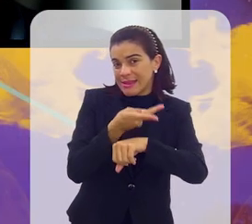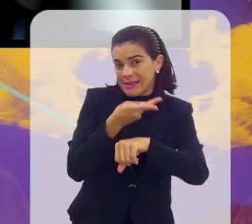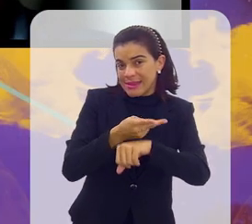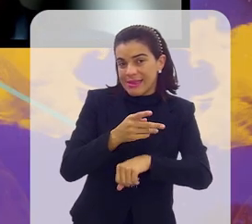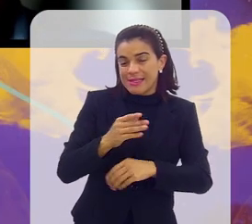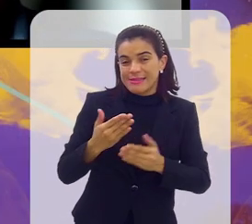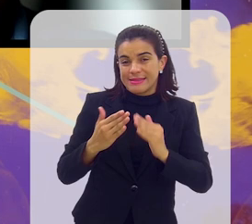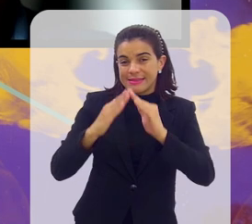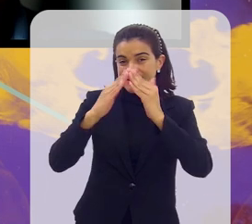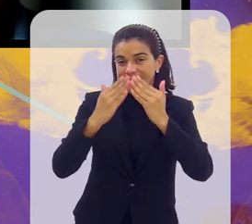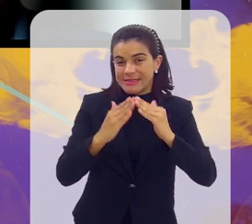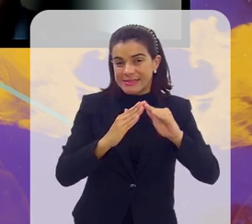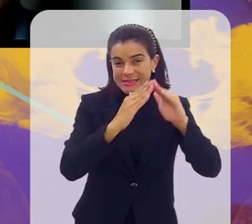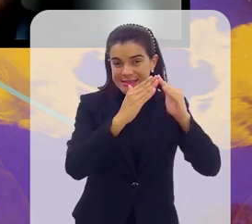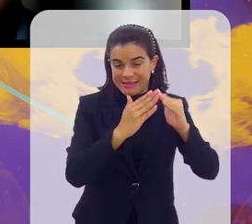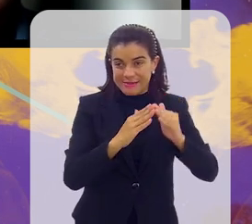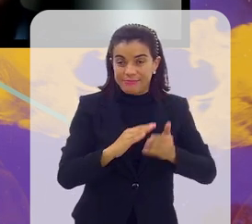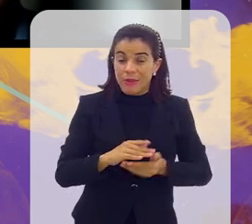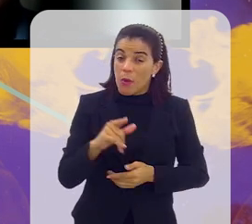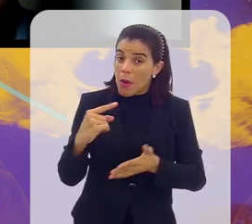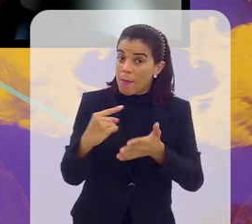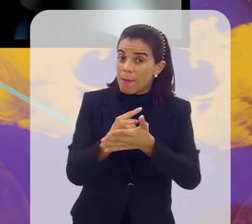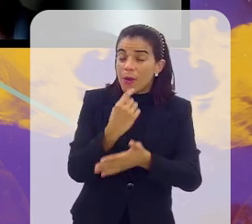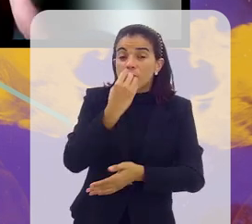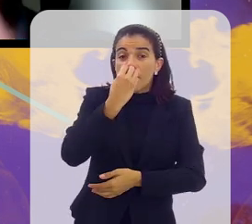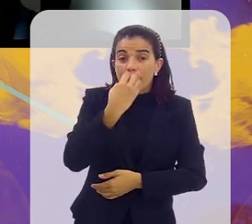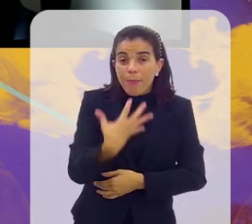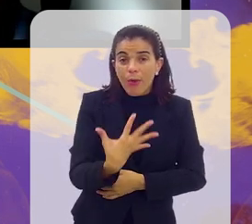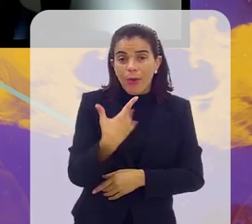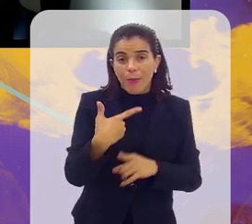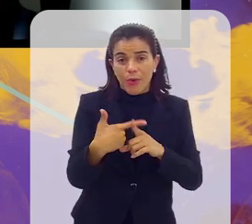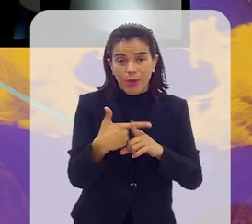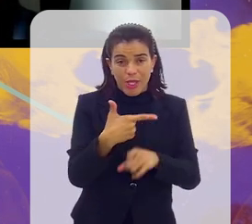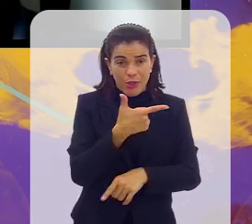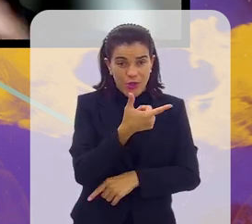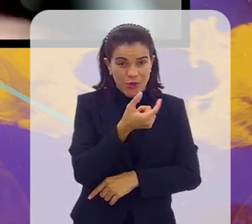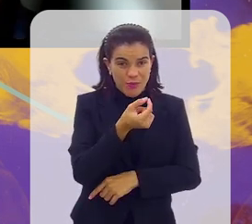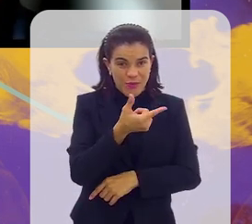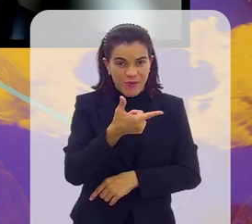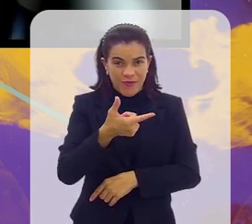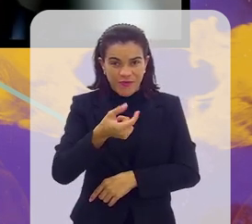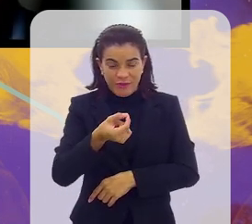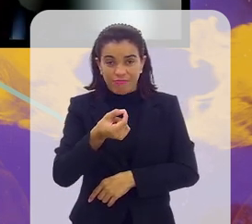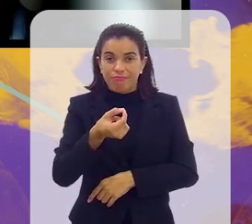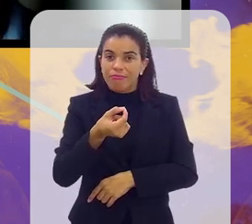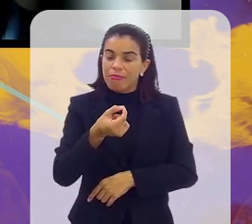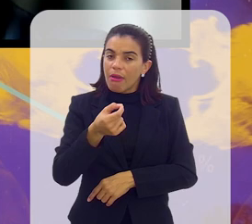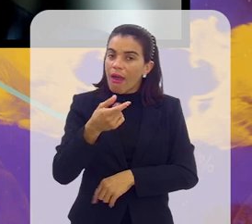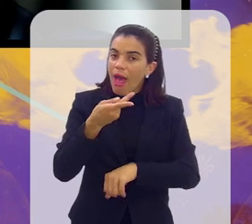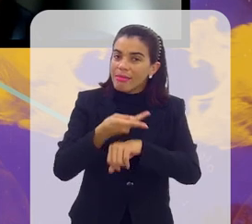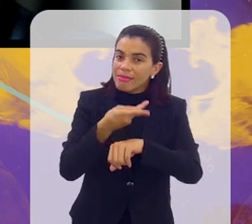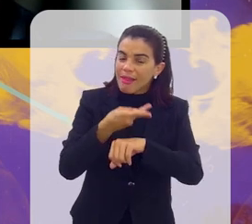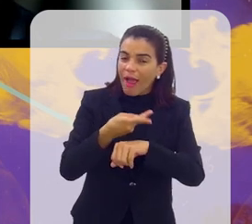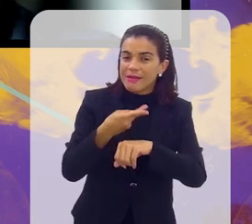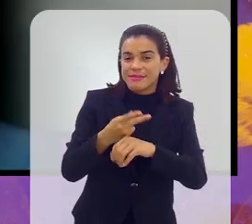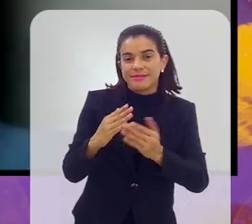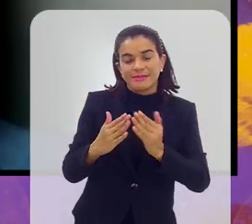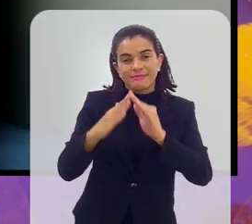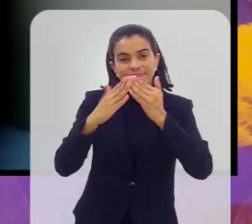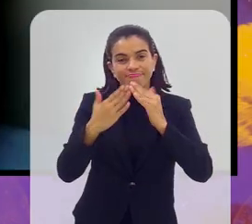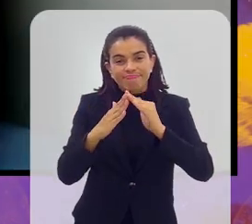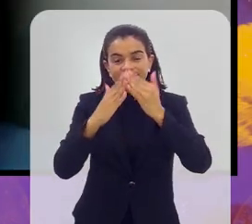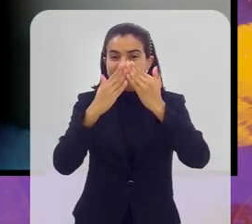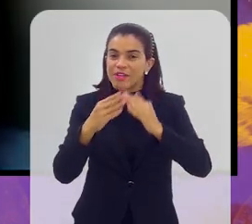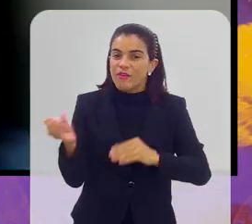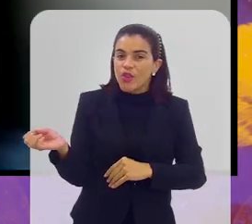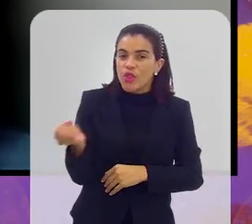disso também. Acho que isso é uma pergunta muito boa, porque desde 2020, a Taça das Favelas alcançou uma nova modalidade. Eu